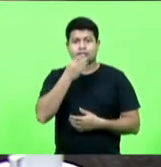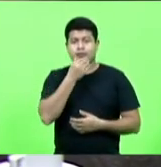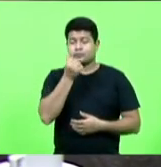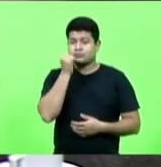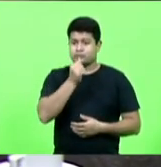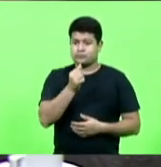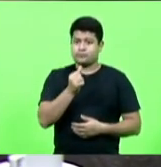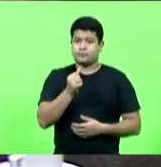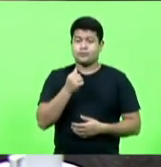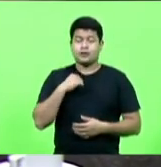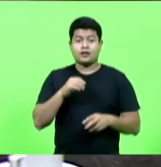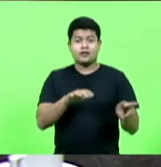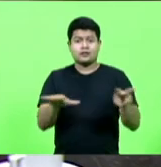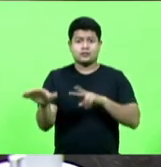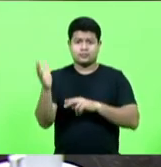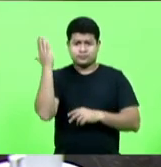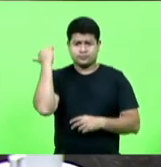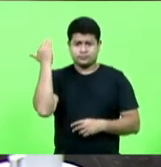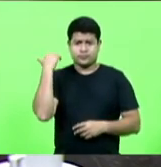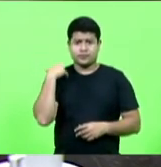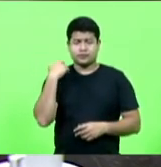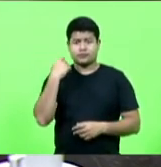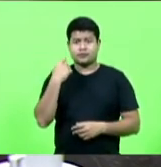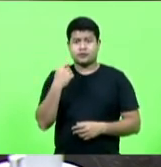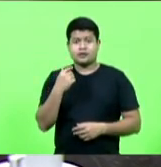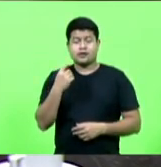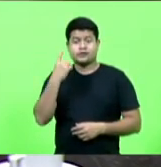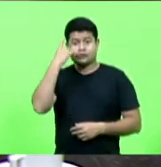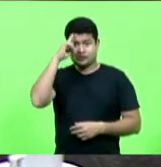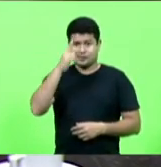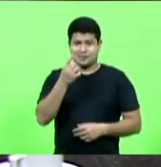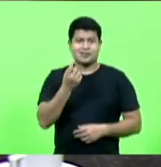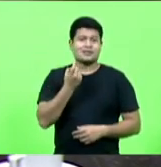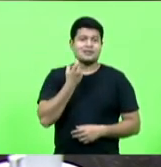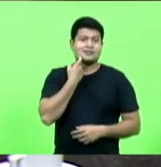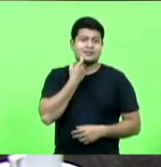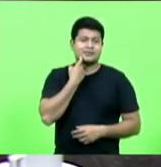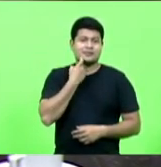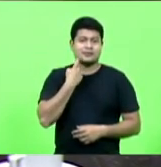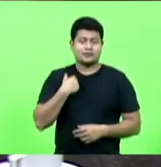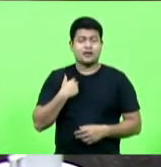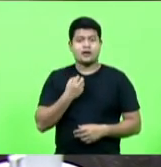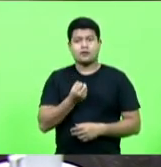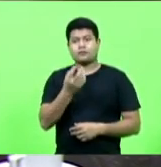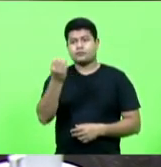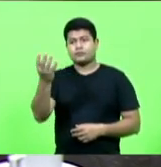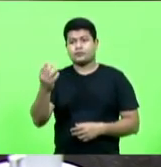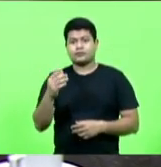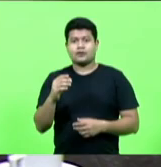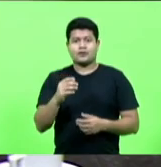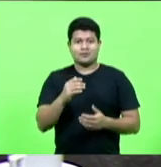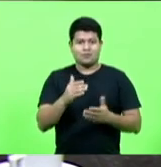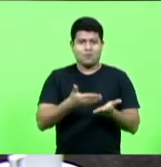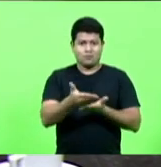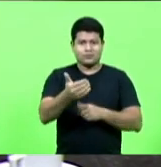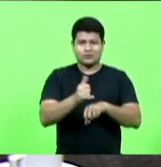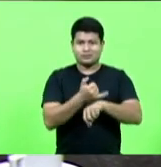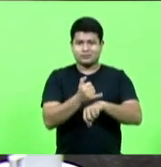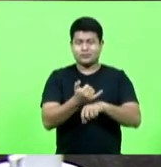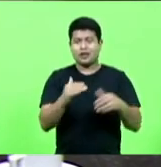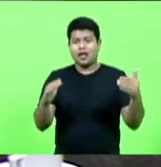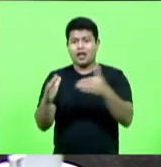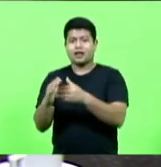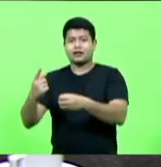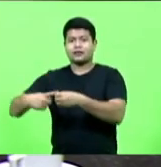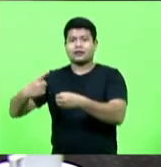Semana passada, no dia da sexta-feira, fiz o percurso de Joinville até Canoinhas. E, durante todo esse